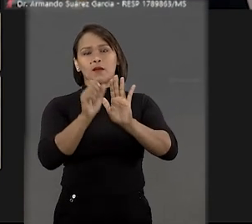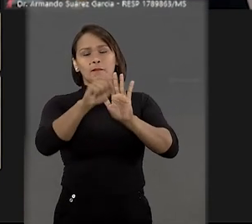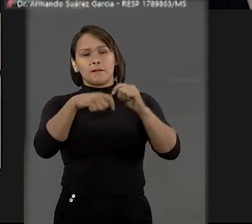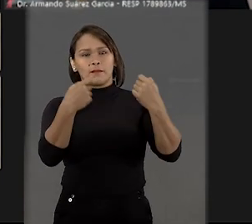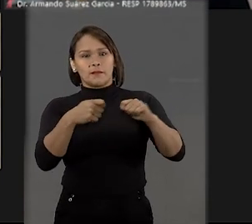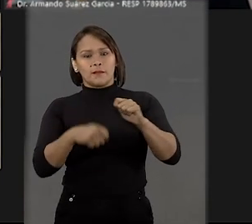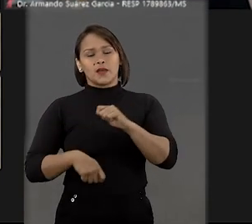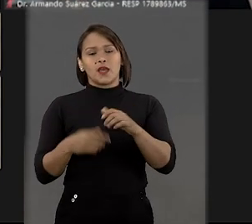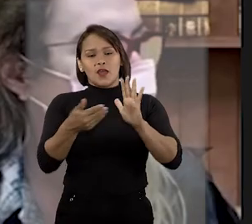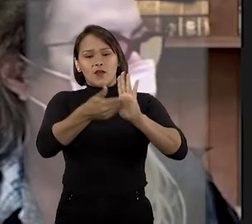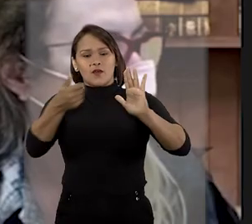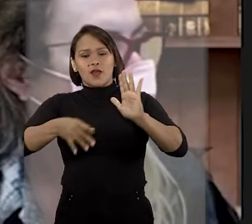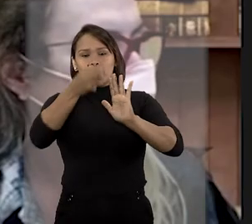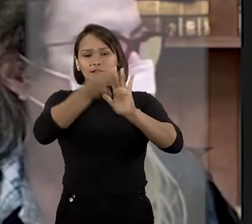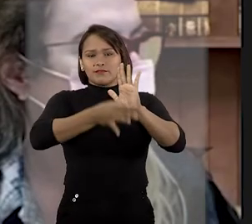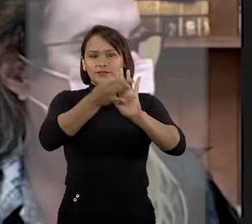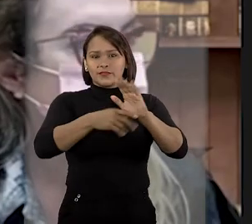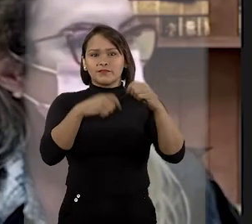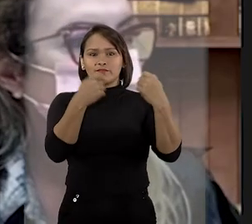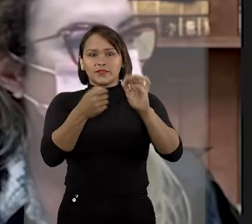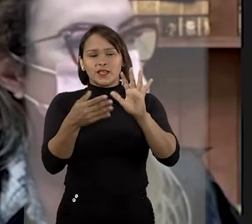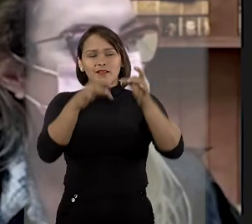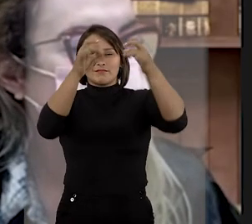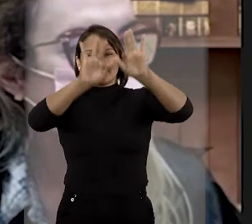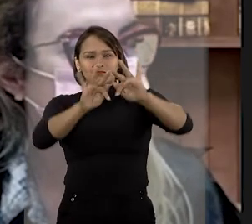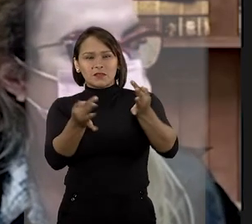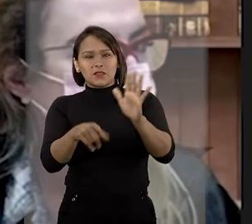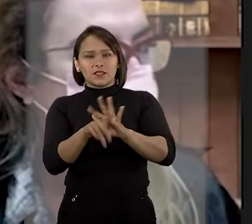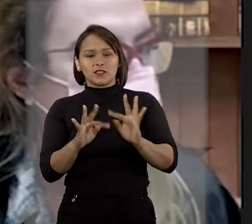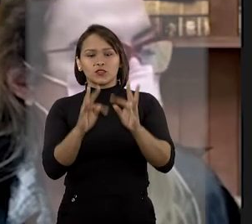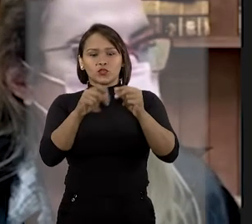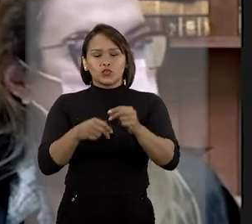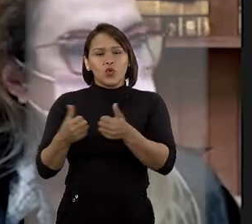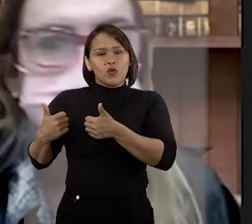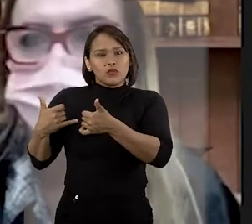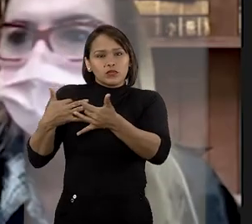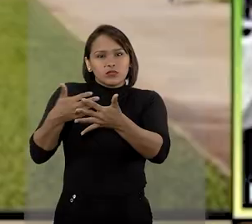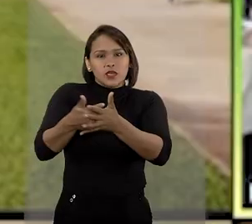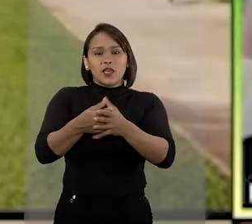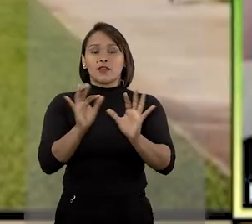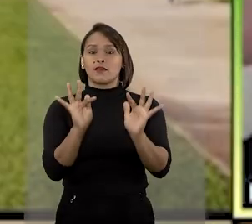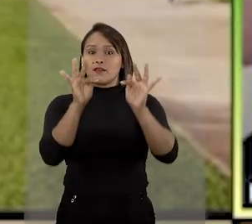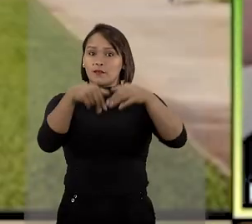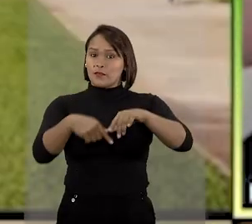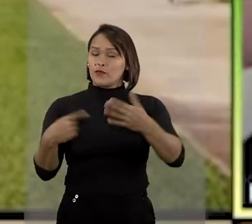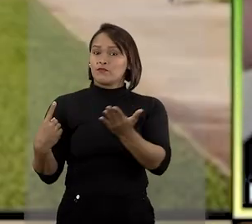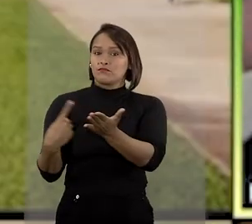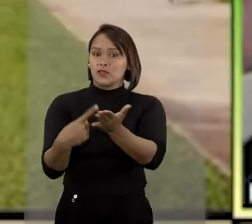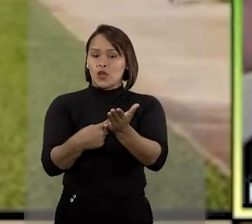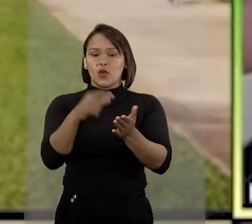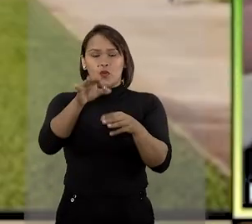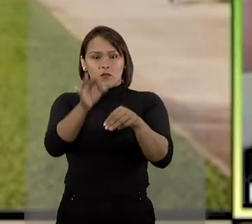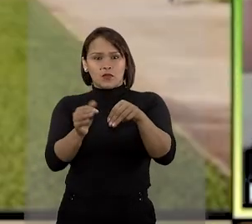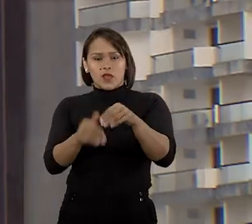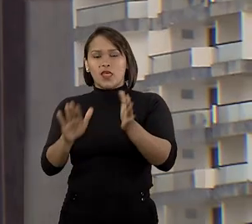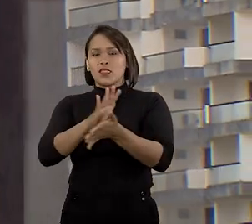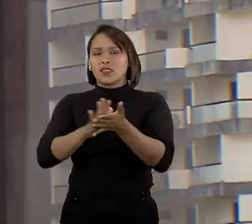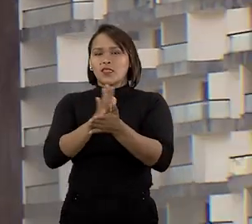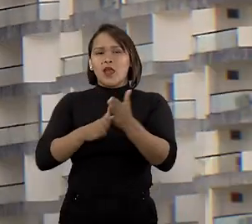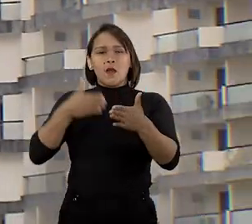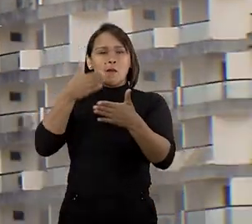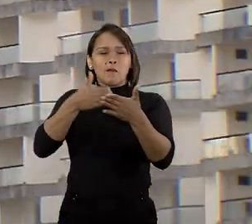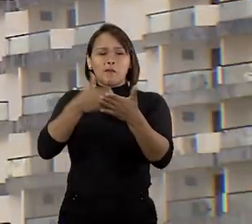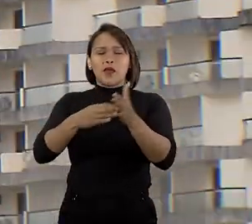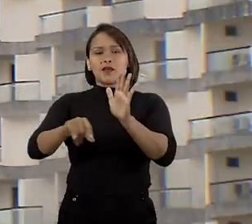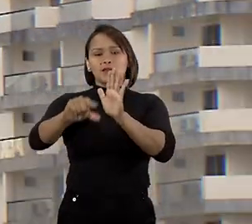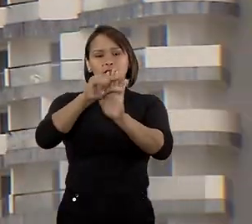considera a necessidade de desjudicialização e simplificação de formas e ritos. Por fim, de acordo com Marco Busi, nada